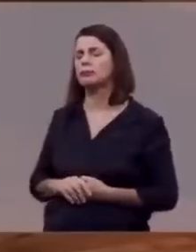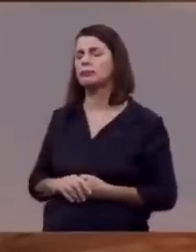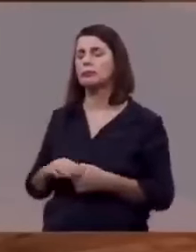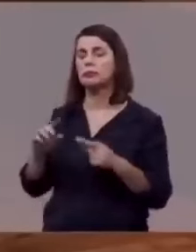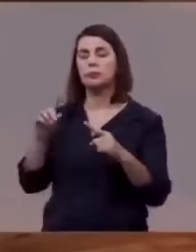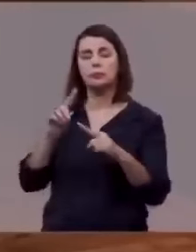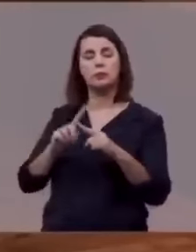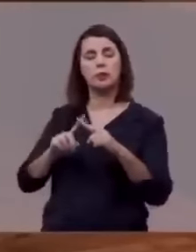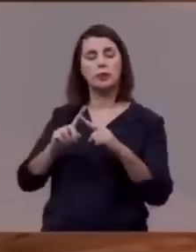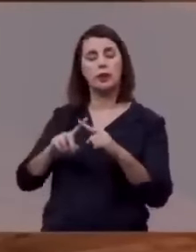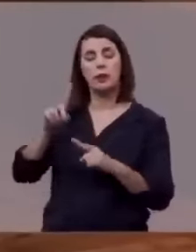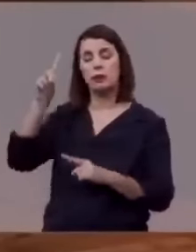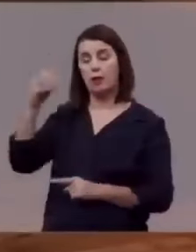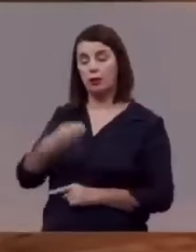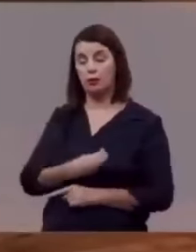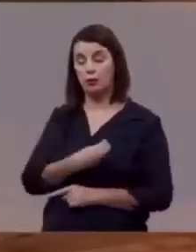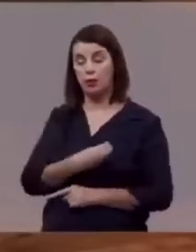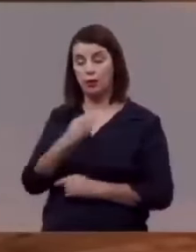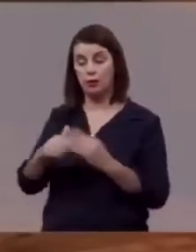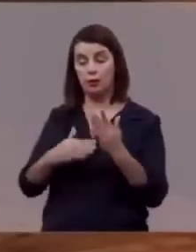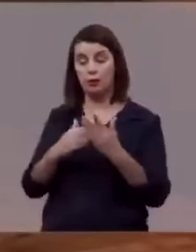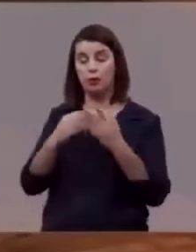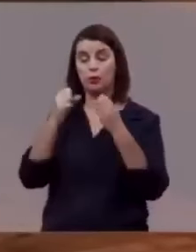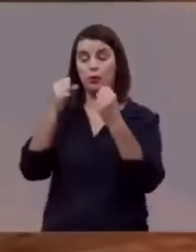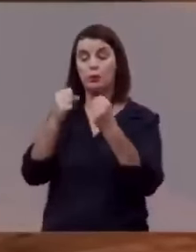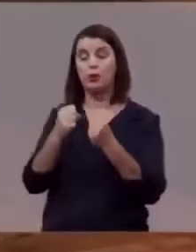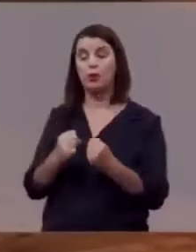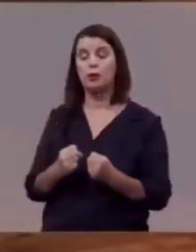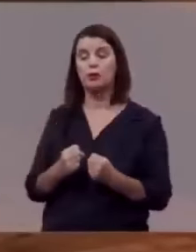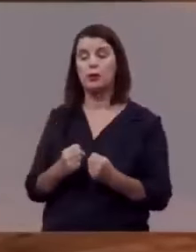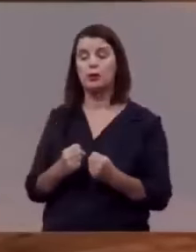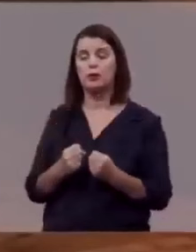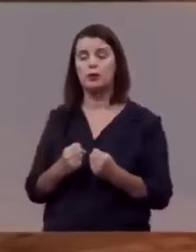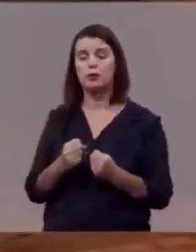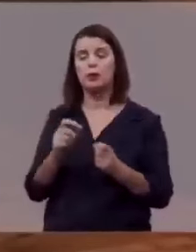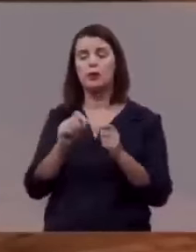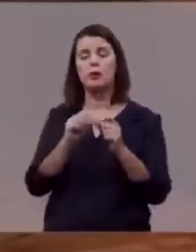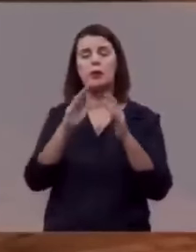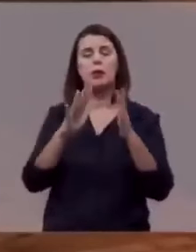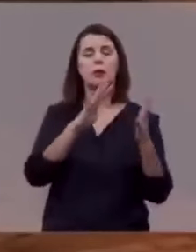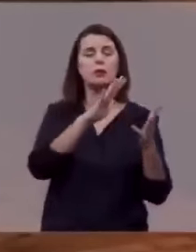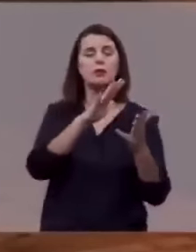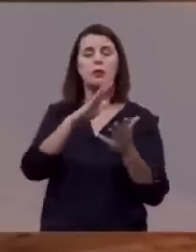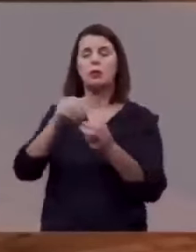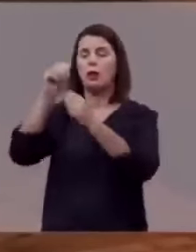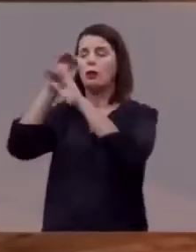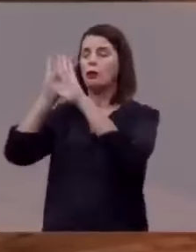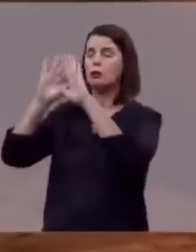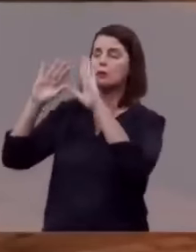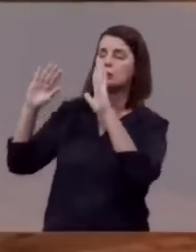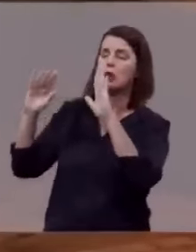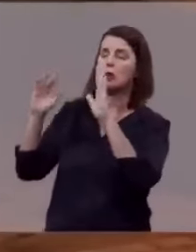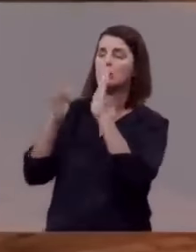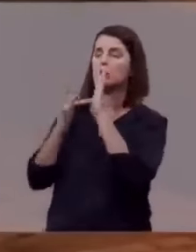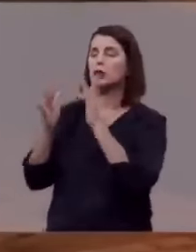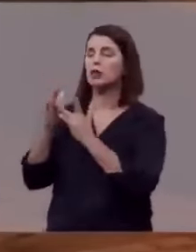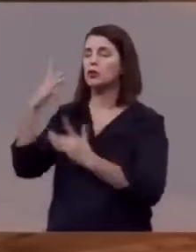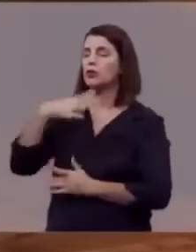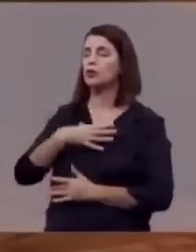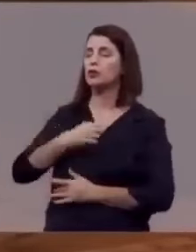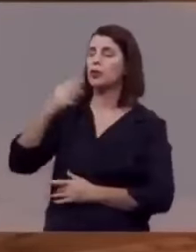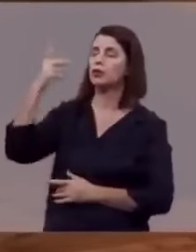porque o Deus vive todo poderoso, Criador dos céus e da terra está no trono, e Jesus, teu